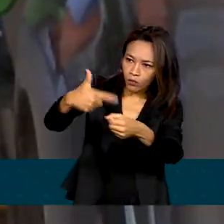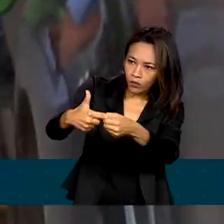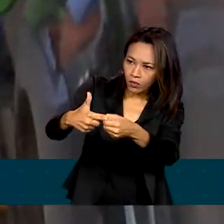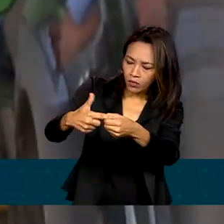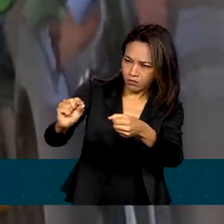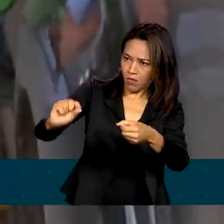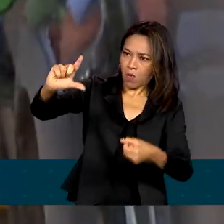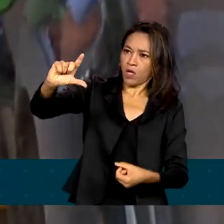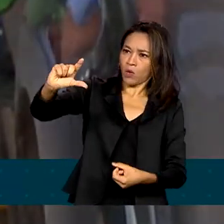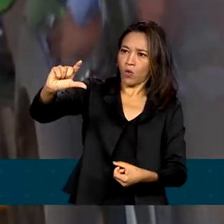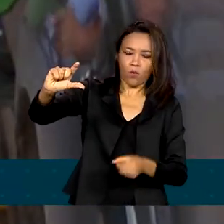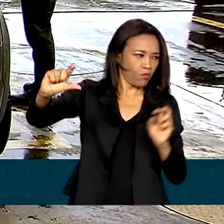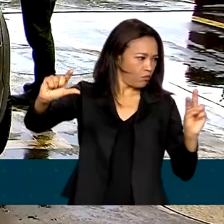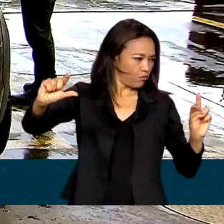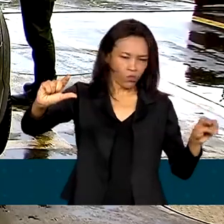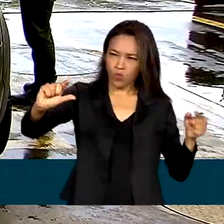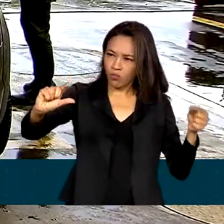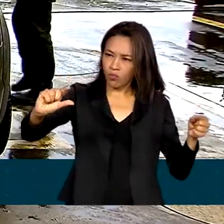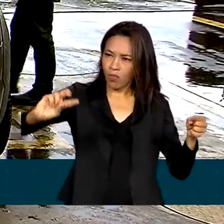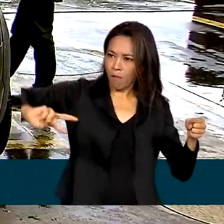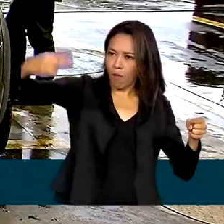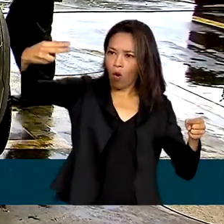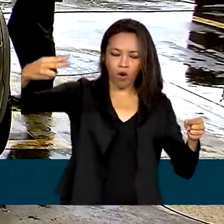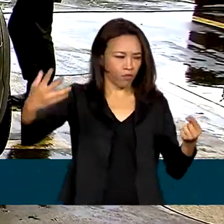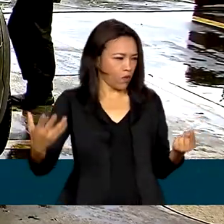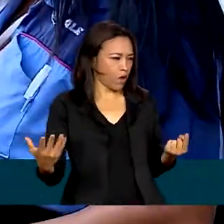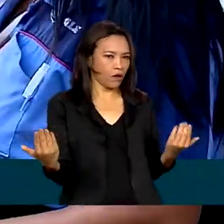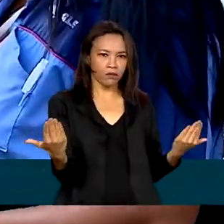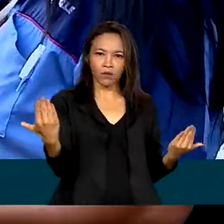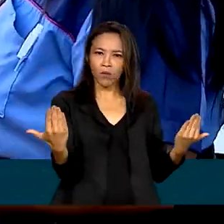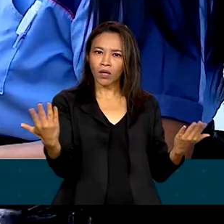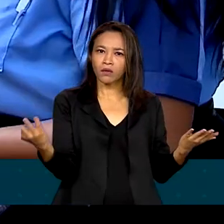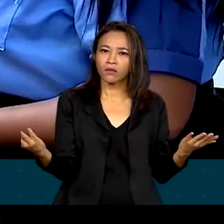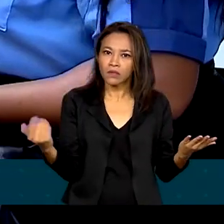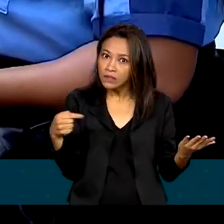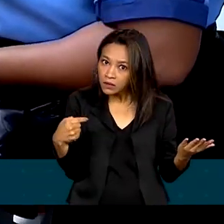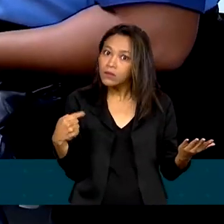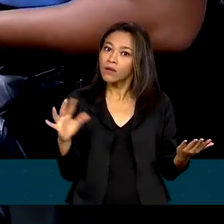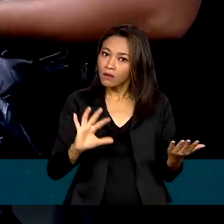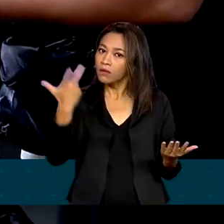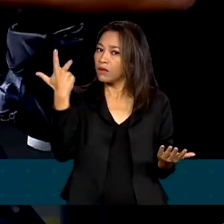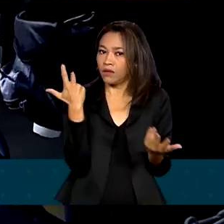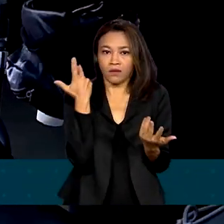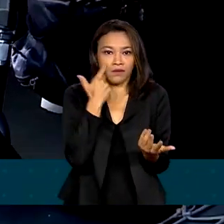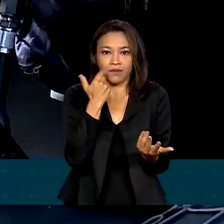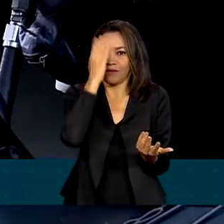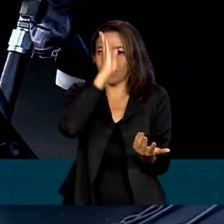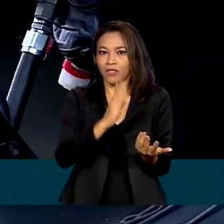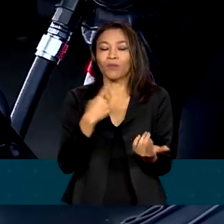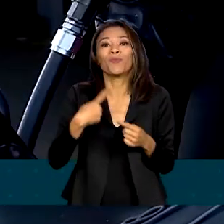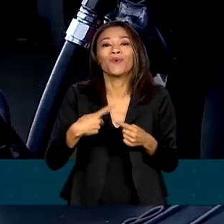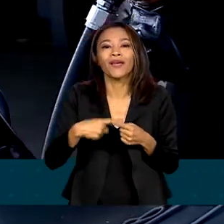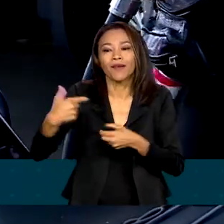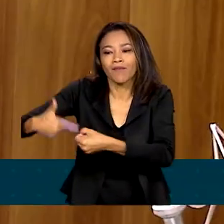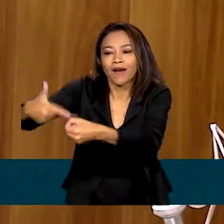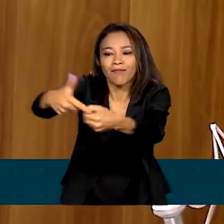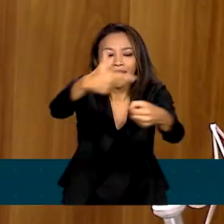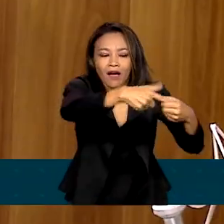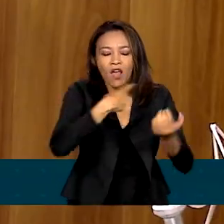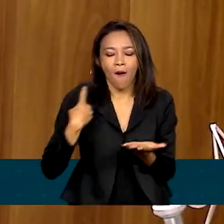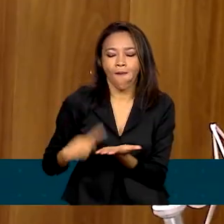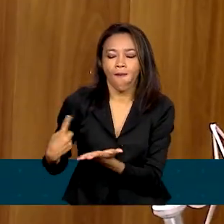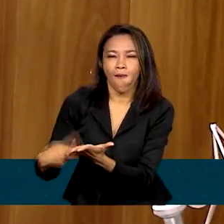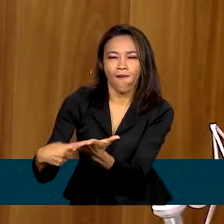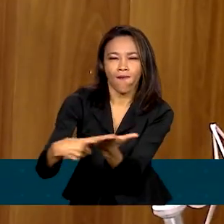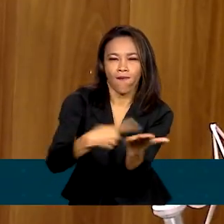preço está duas vezes mais, uma vez e meia mais alto, e isso é muito comum aqui no Brasil, porque é um setor carterizado. Então,